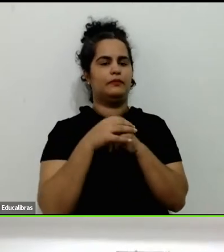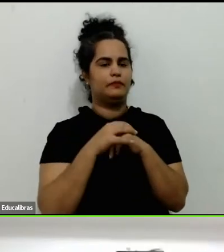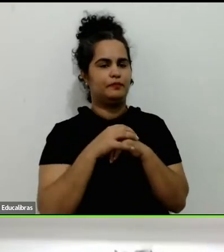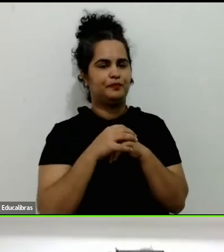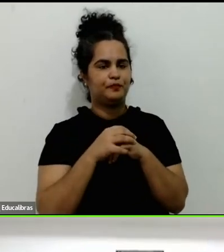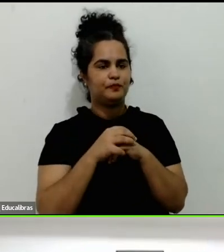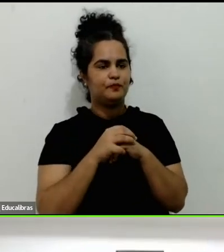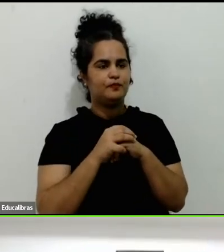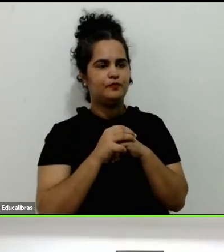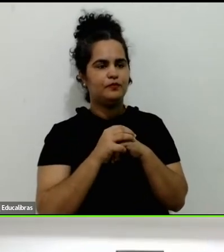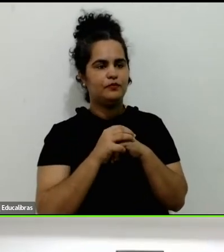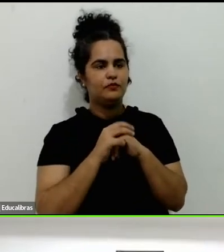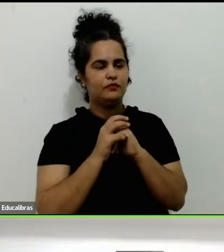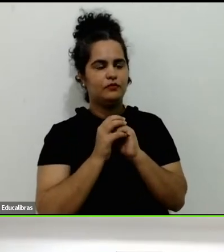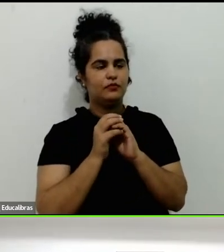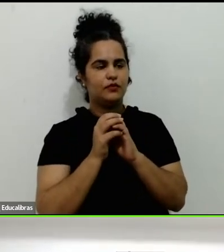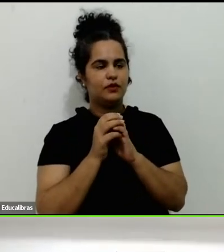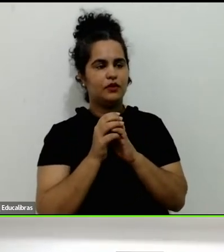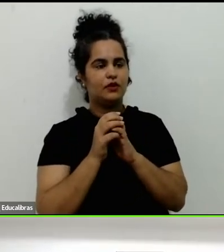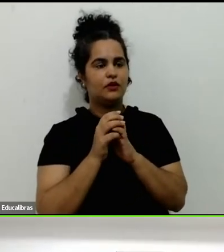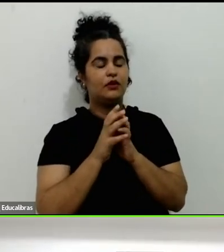was that maybe an immediate